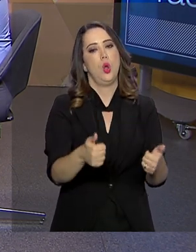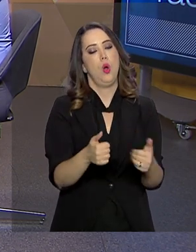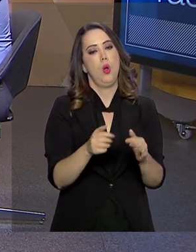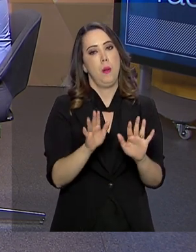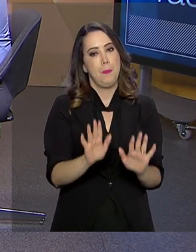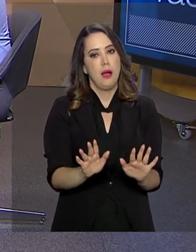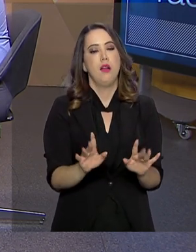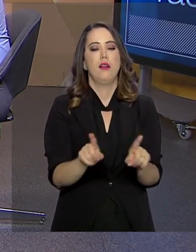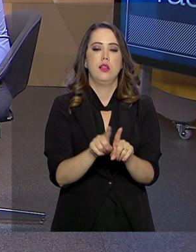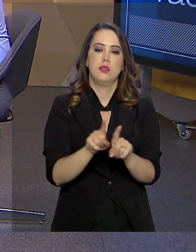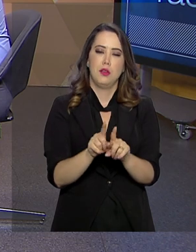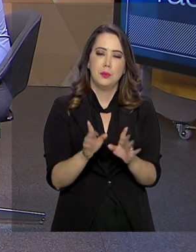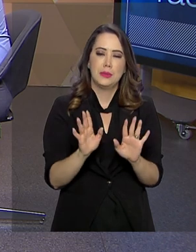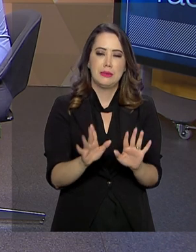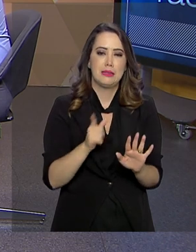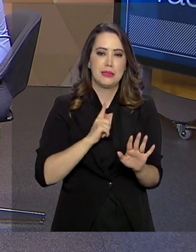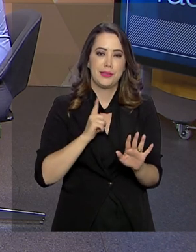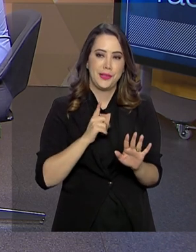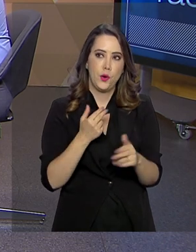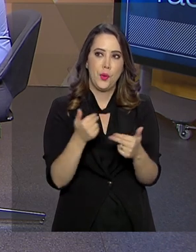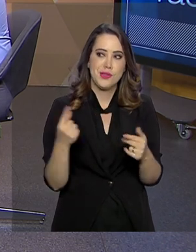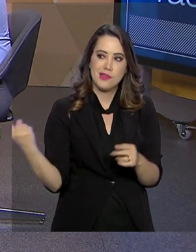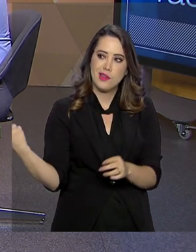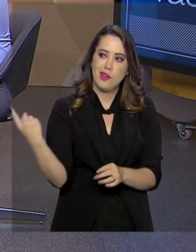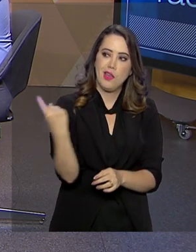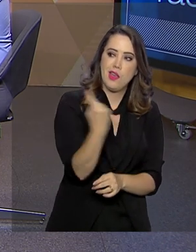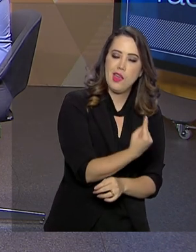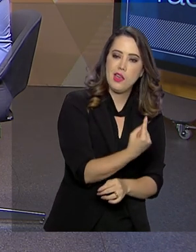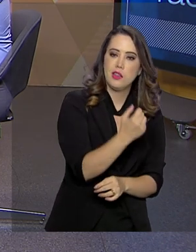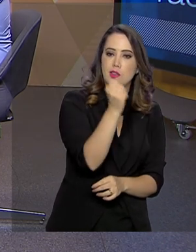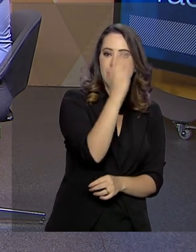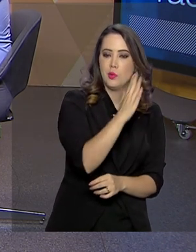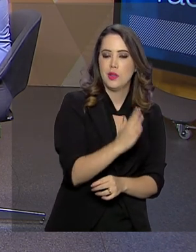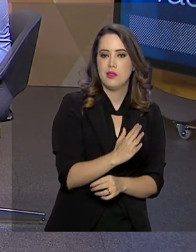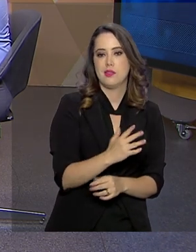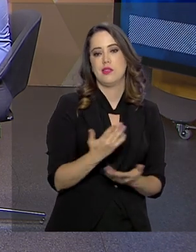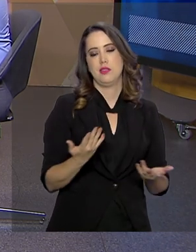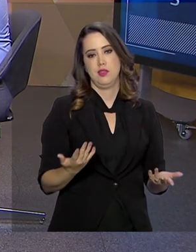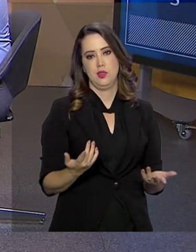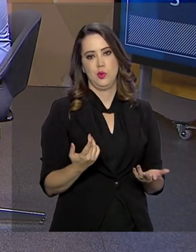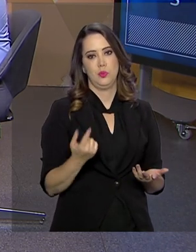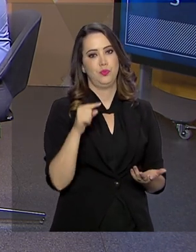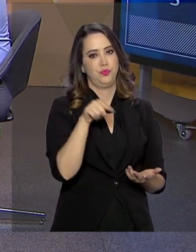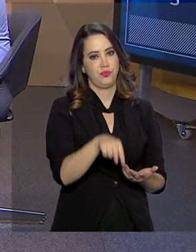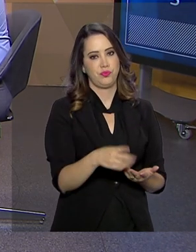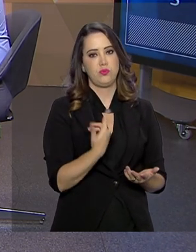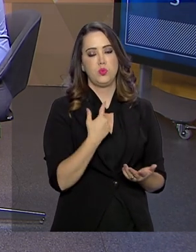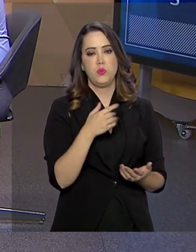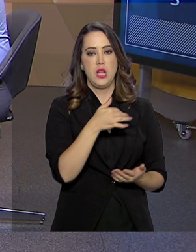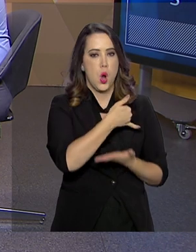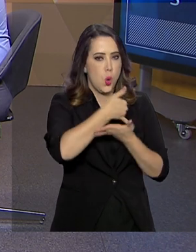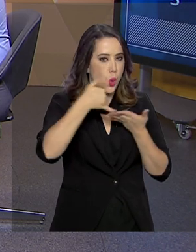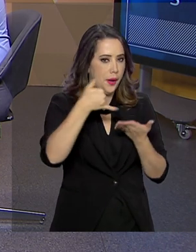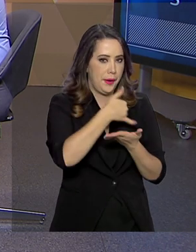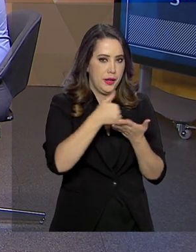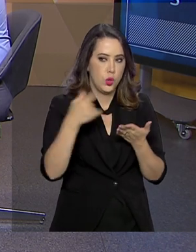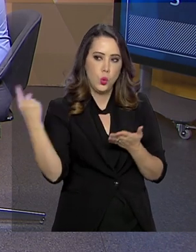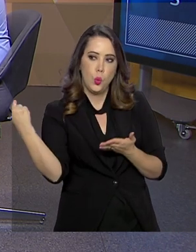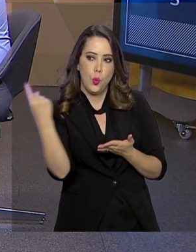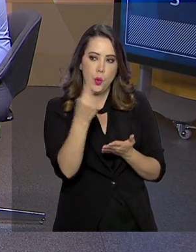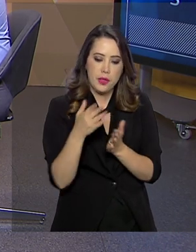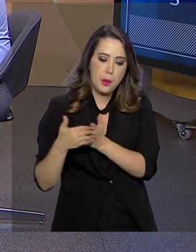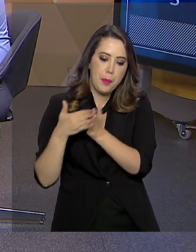lado, também entra o material no Brasil, né? A cocaína não vem do Brasil pelos portos, ela sai do Brasil pelos portos, mas esses outros